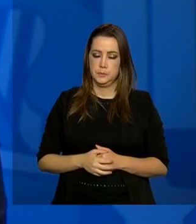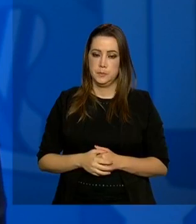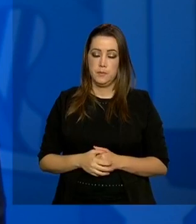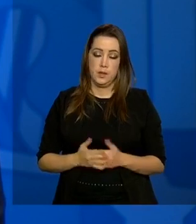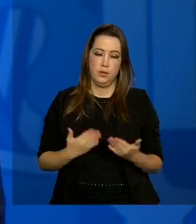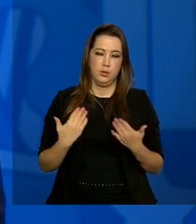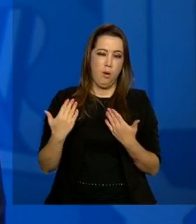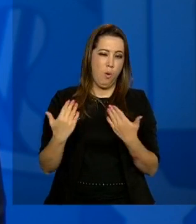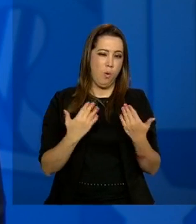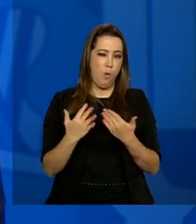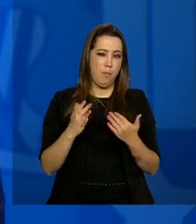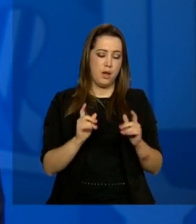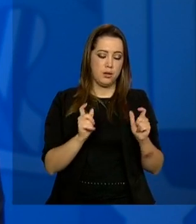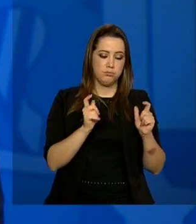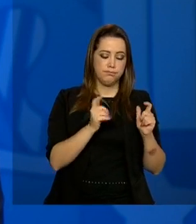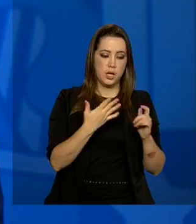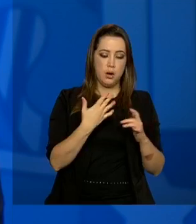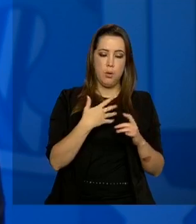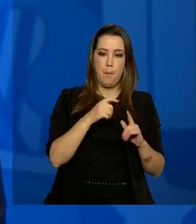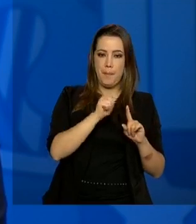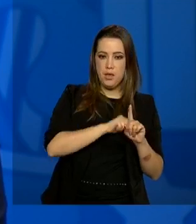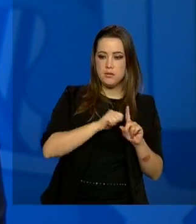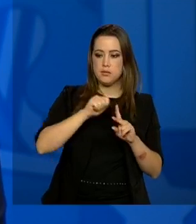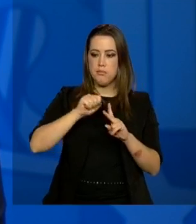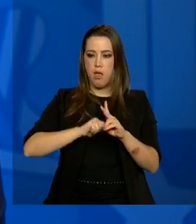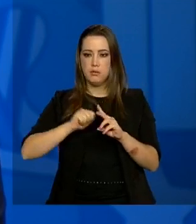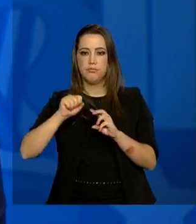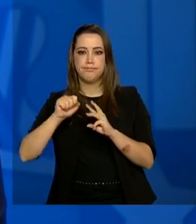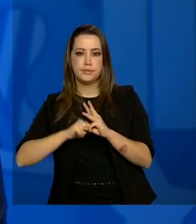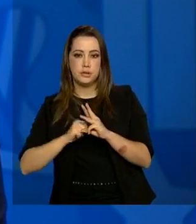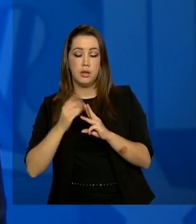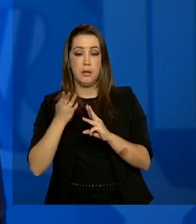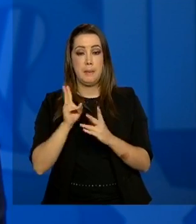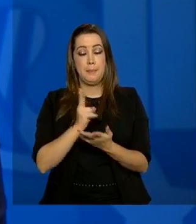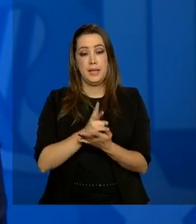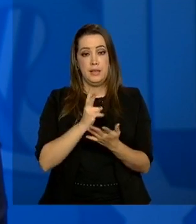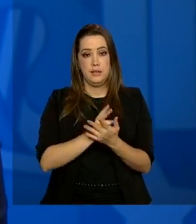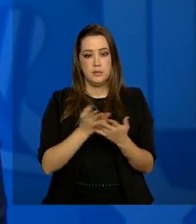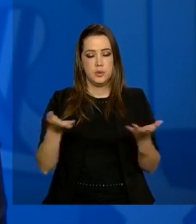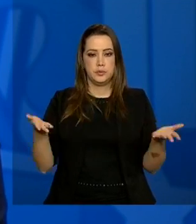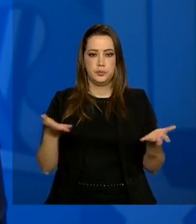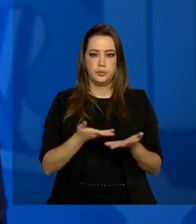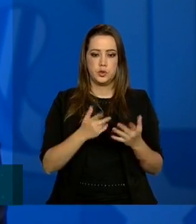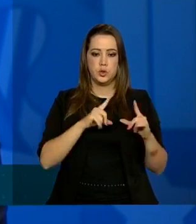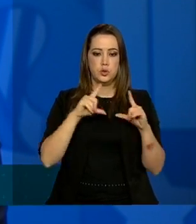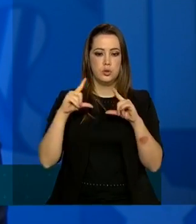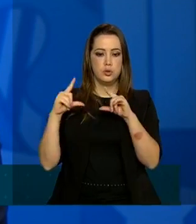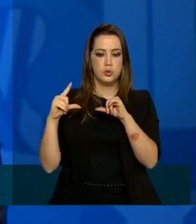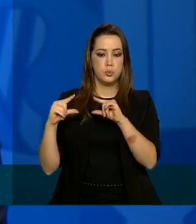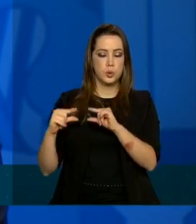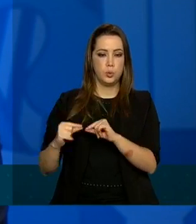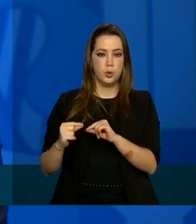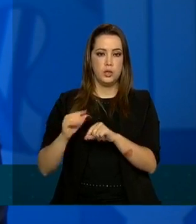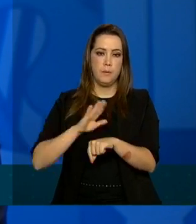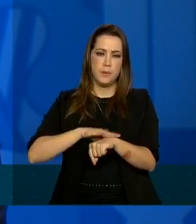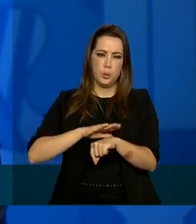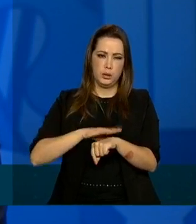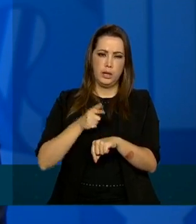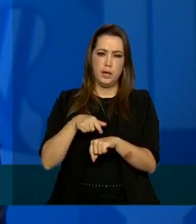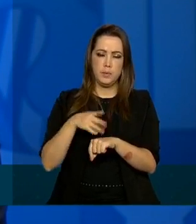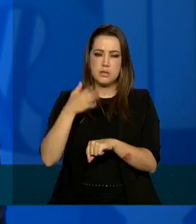então mostrando que as confirmações elas se dão embora ainda a gente tenha diminuído muito o tempo entre a